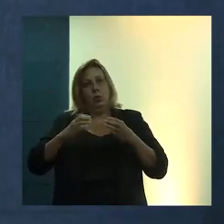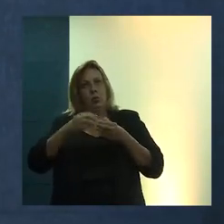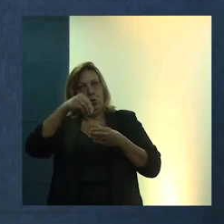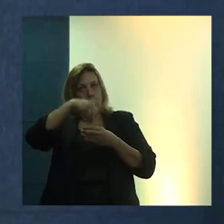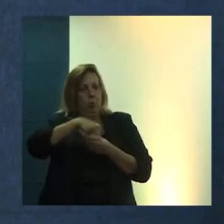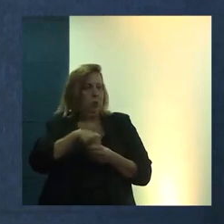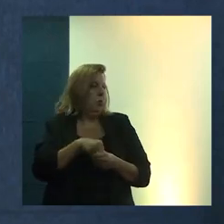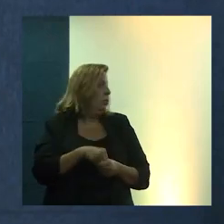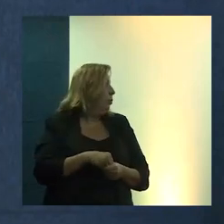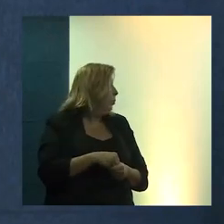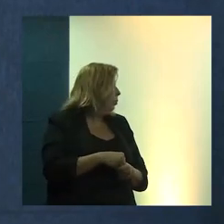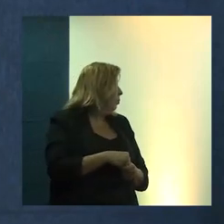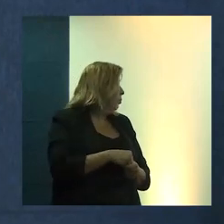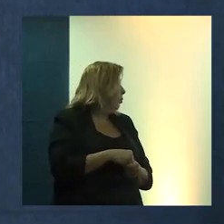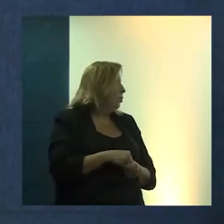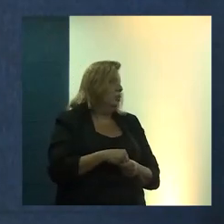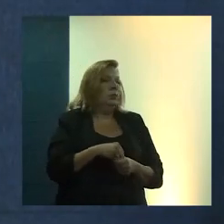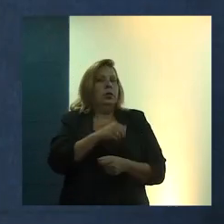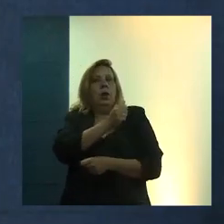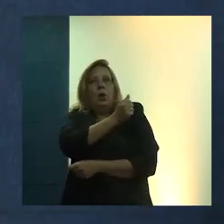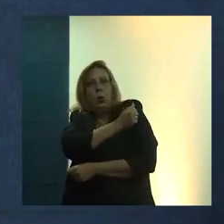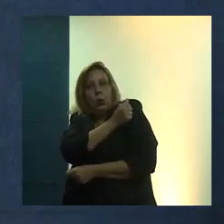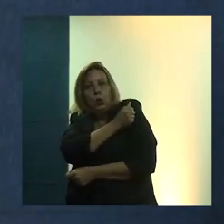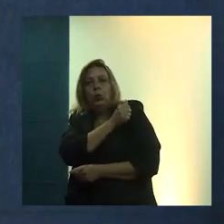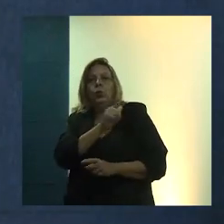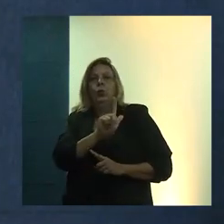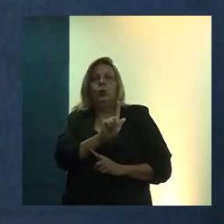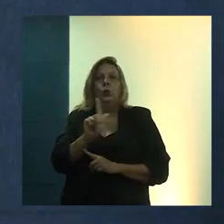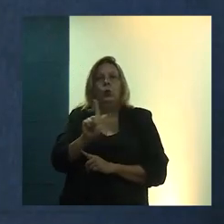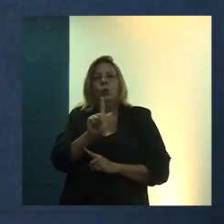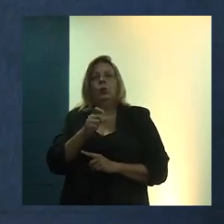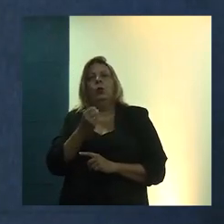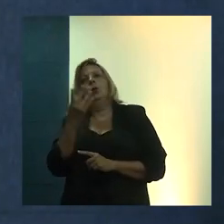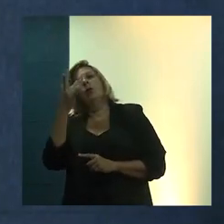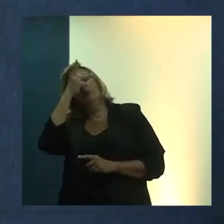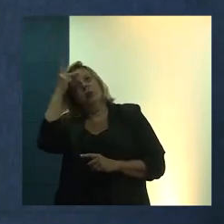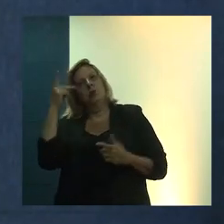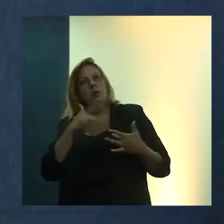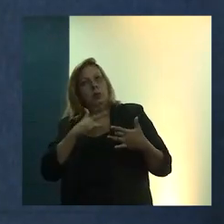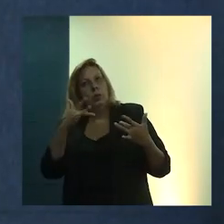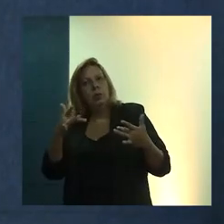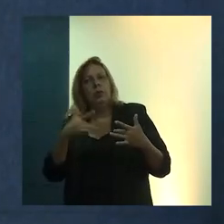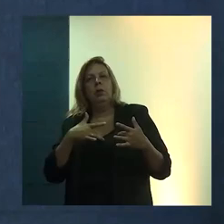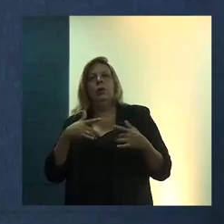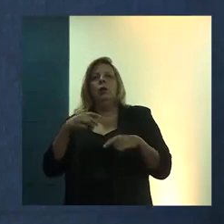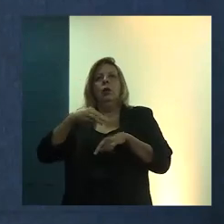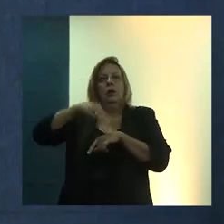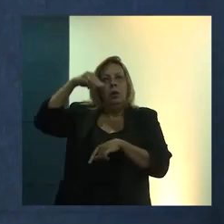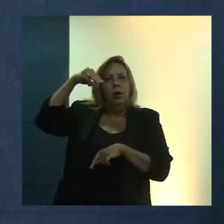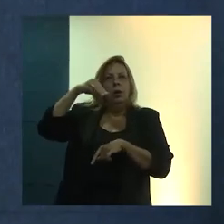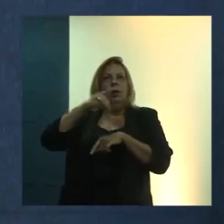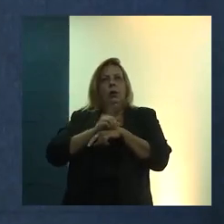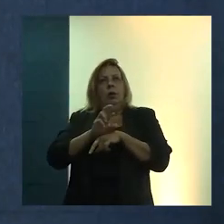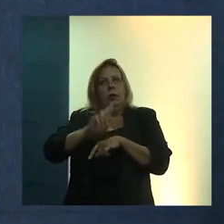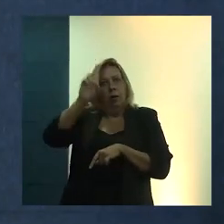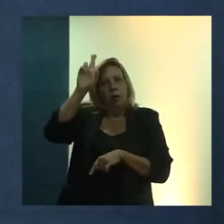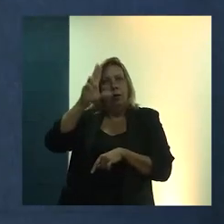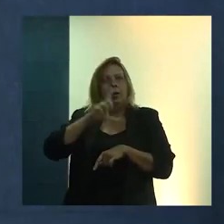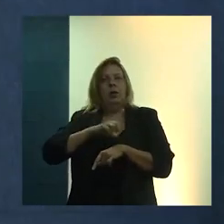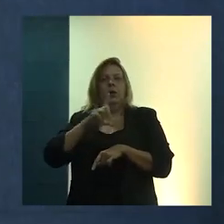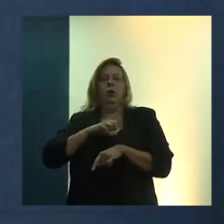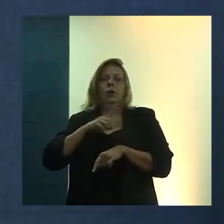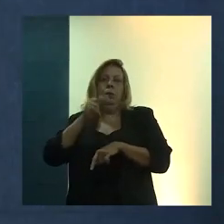Habitat, estudantes de graduação, alguns voluntários, professores, pós-doc, mestrandos, doutorandos,